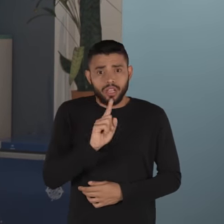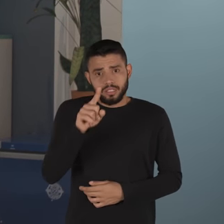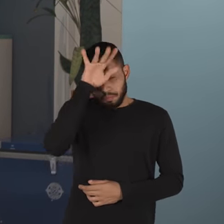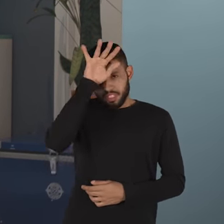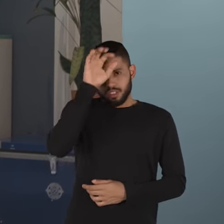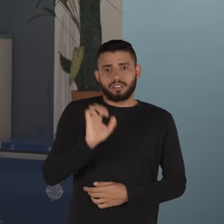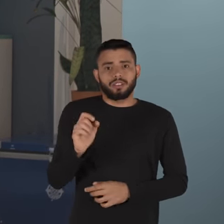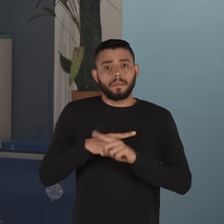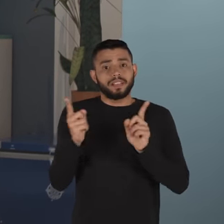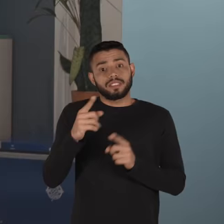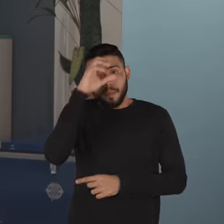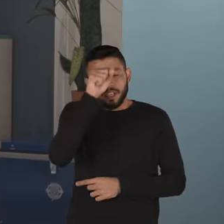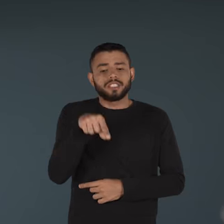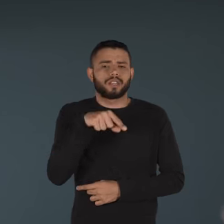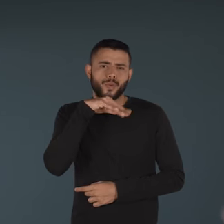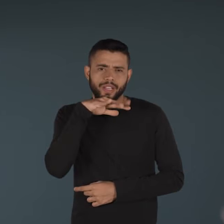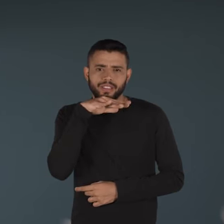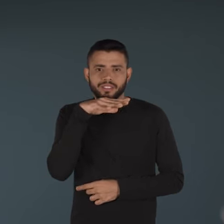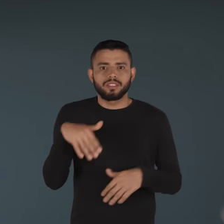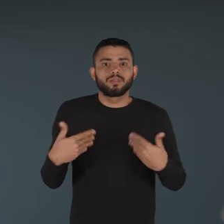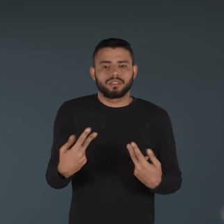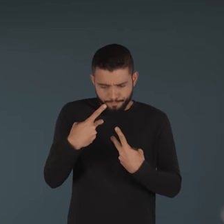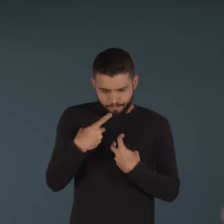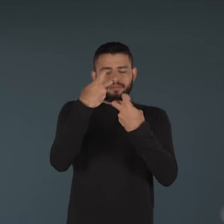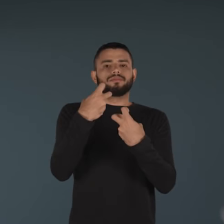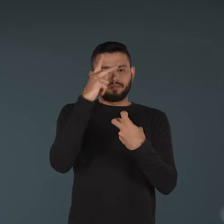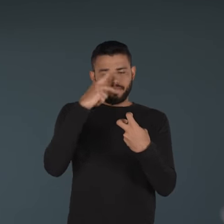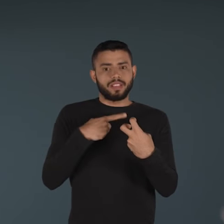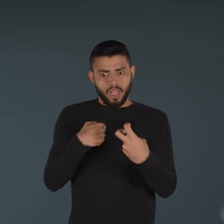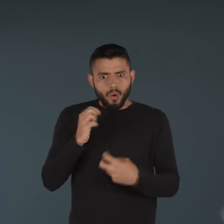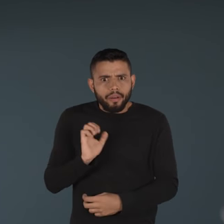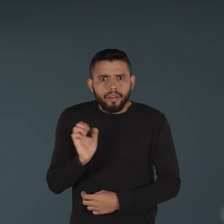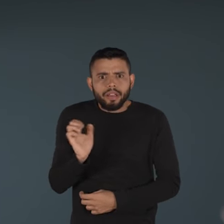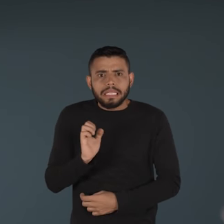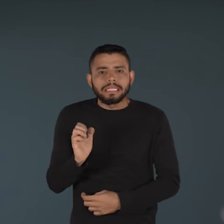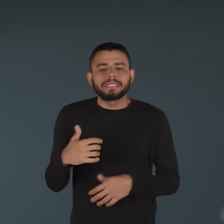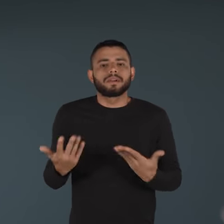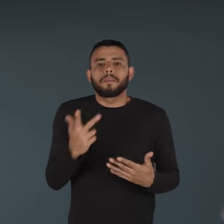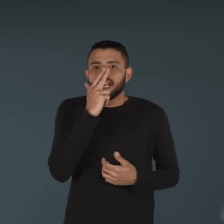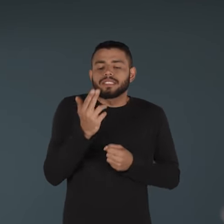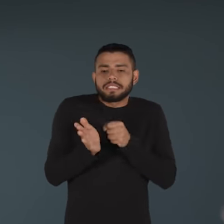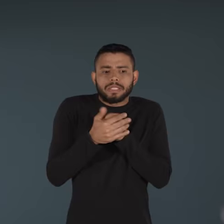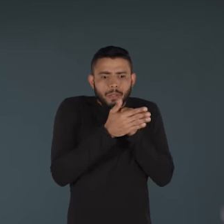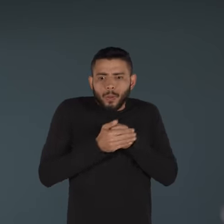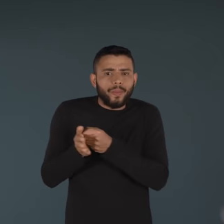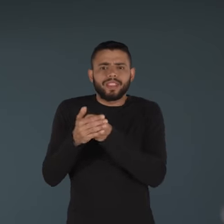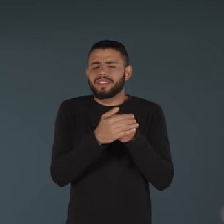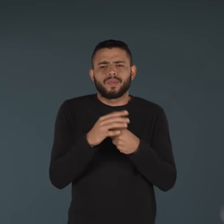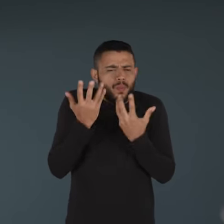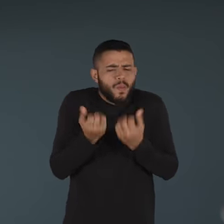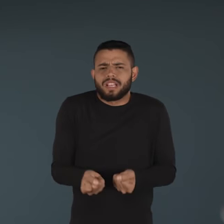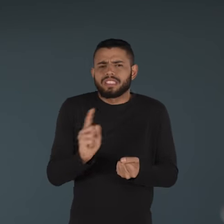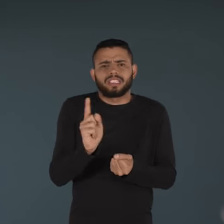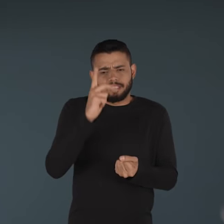o que é bicha mas você aprende que aquilo é ruim. Quando você se descobre bicha você vê que você é gay você quer esconder aquilo você quer